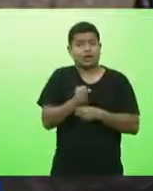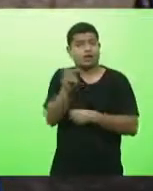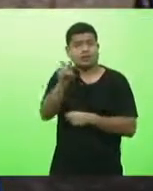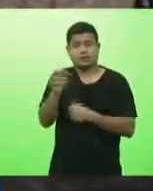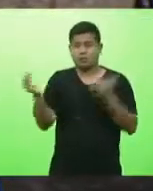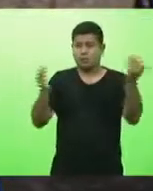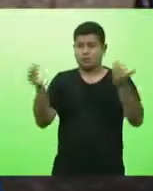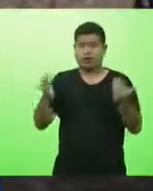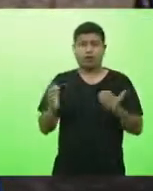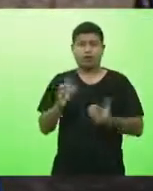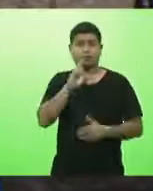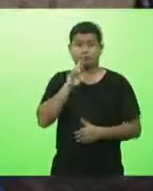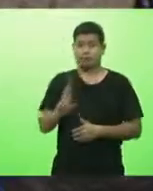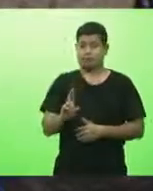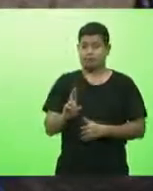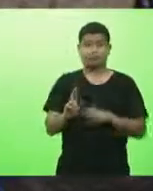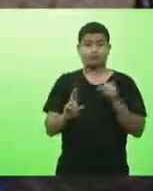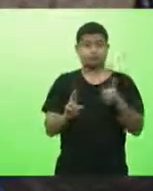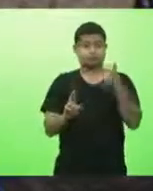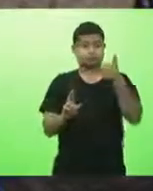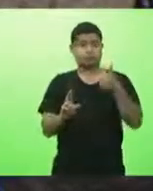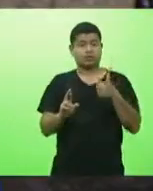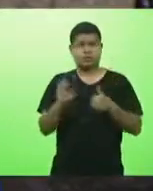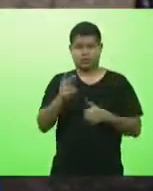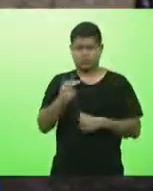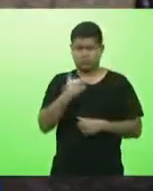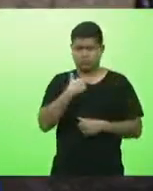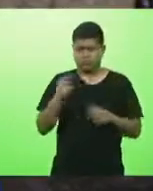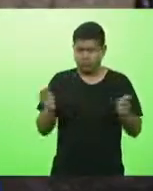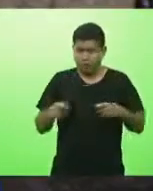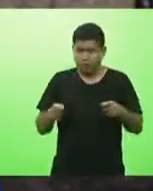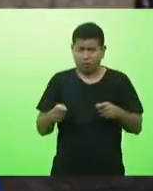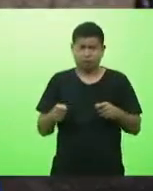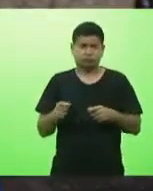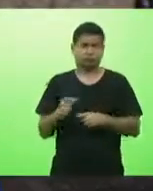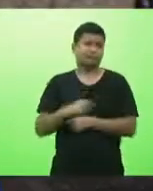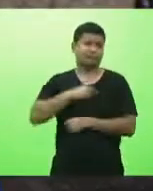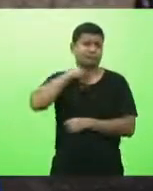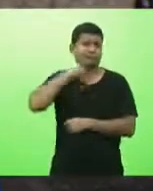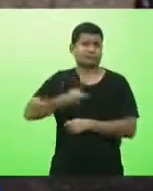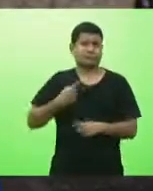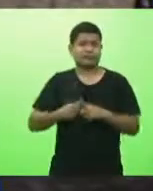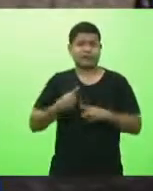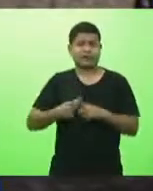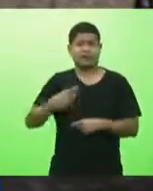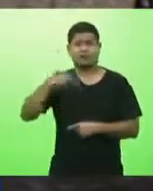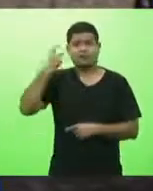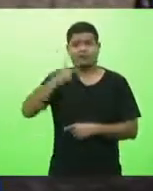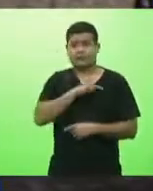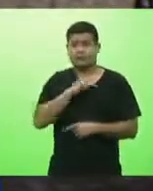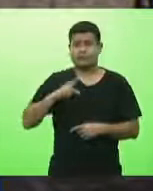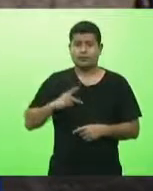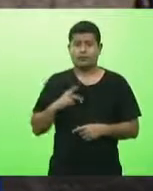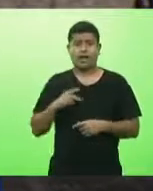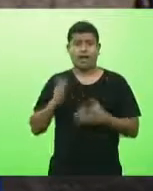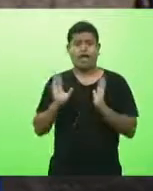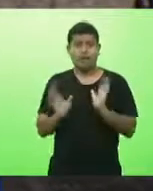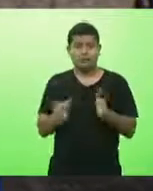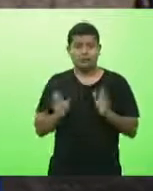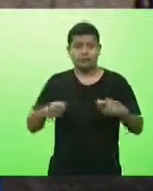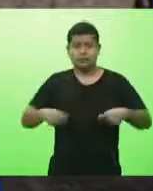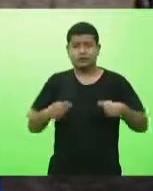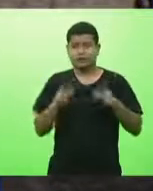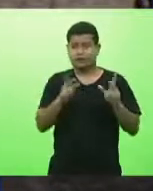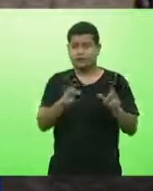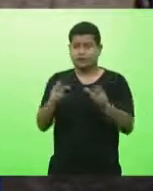os resultados nós nem podemos fazer isso porque as políticas públicas são todas arbitrárias e uniformes nós não temos como